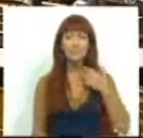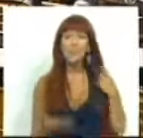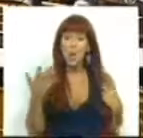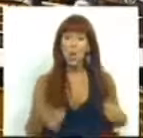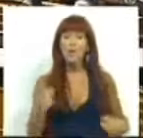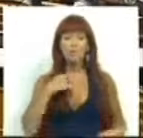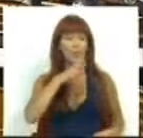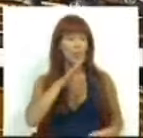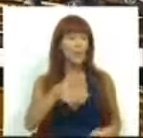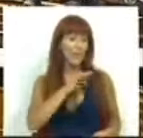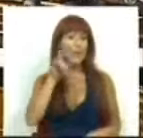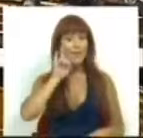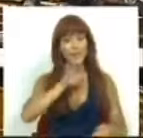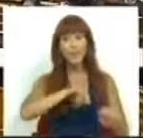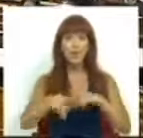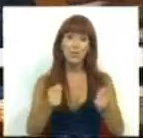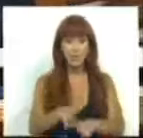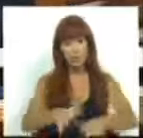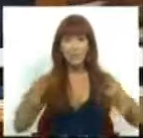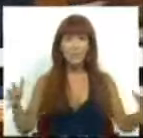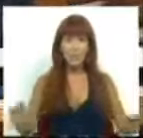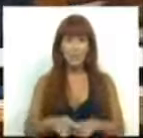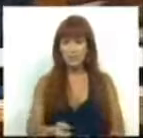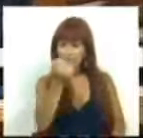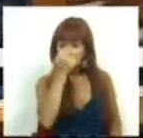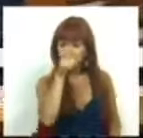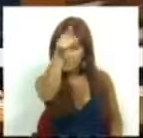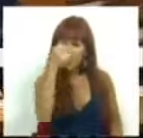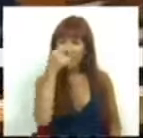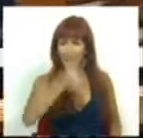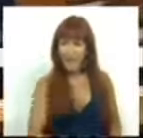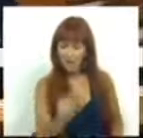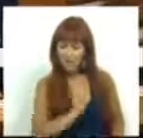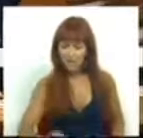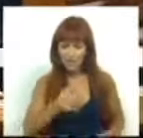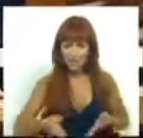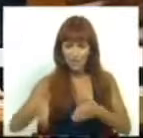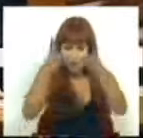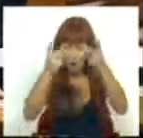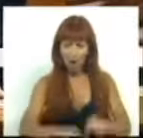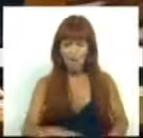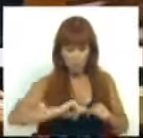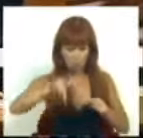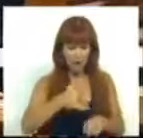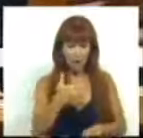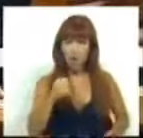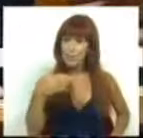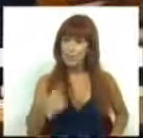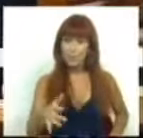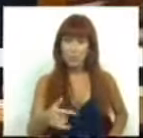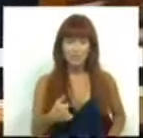Hoje podemos dizer, Sras. e Srs. Deputados da maioria, fracassaram. A vossa estratégia orçamental para 2011